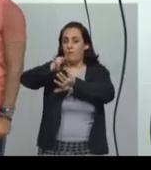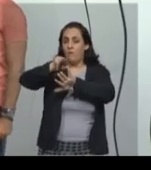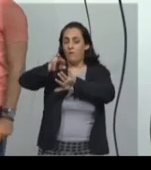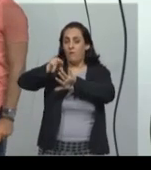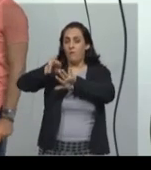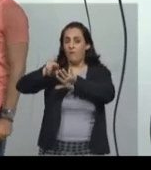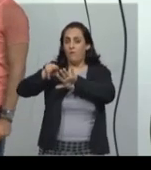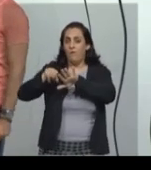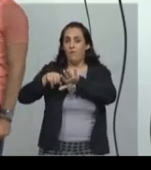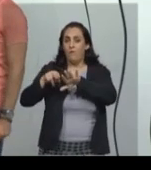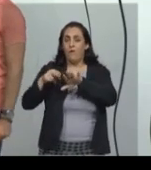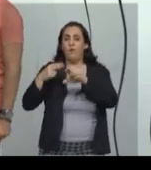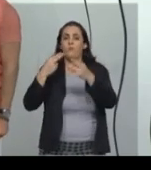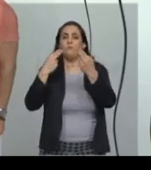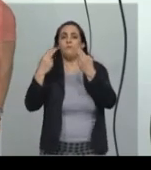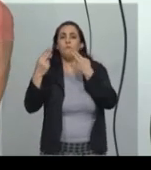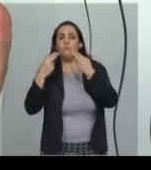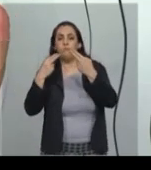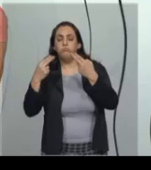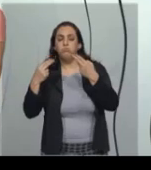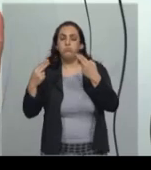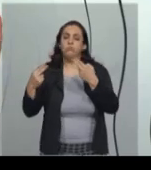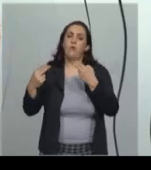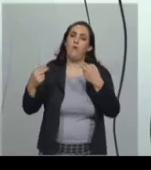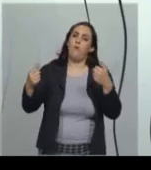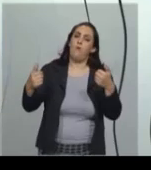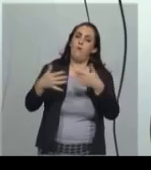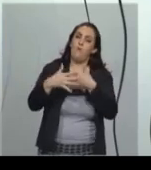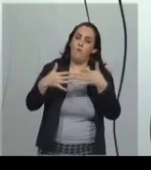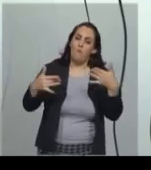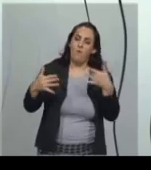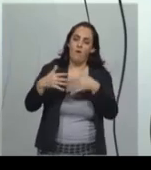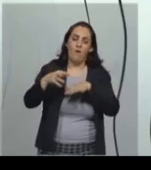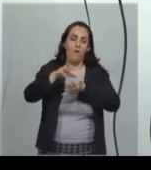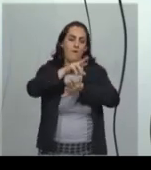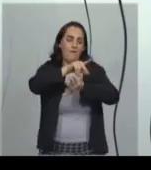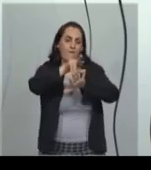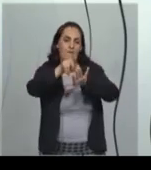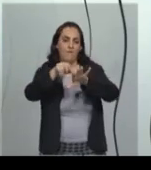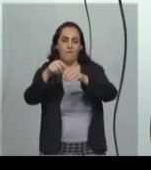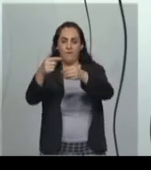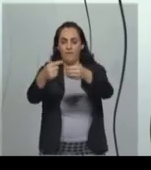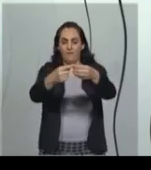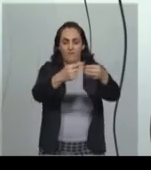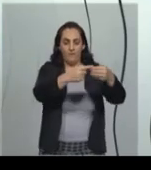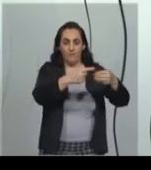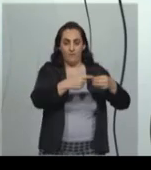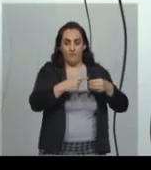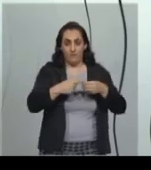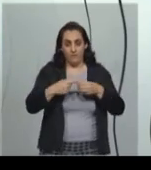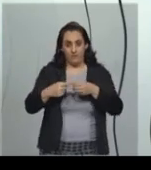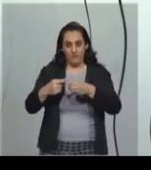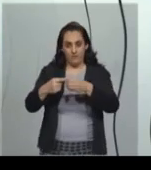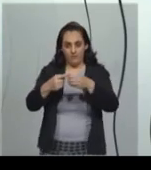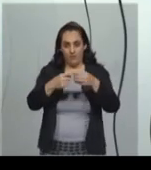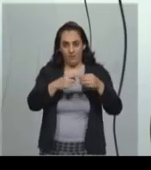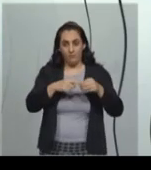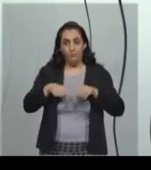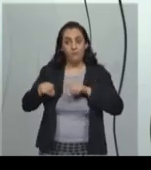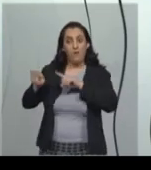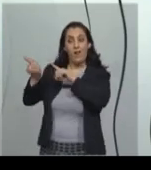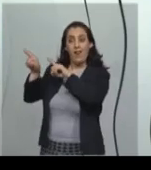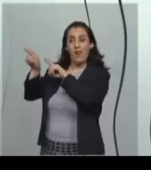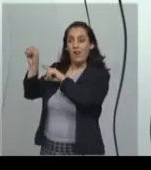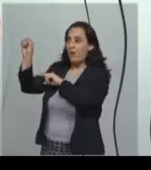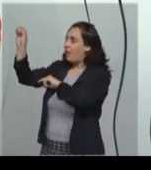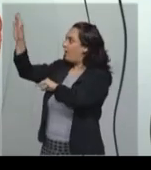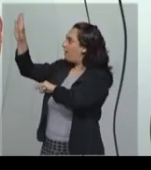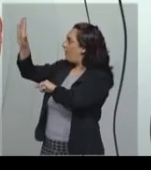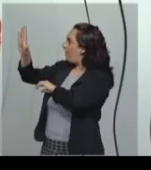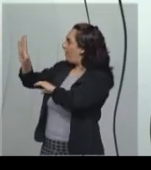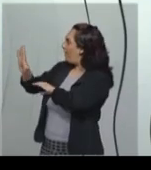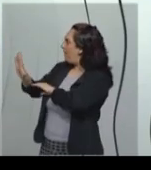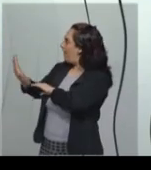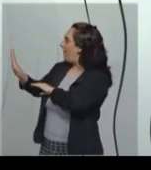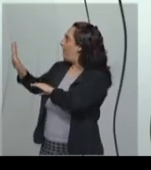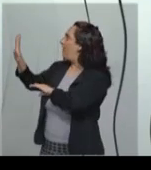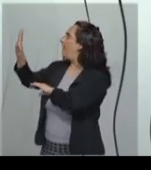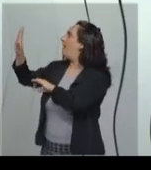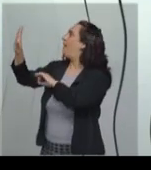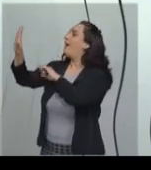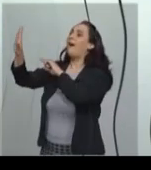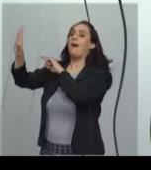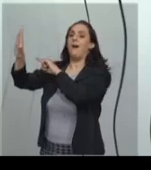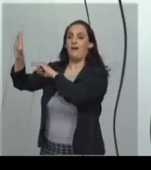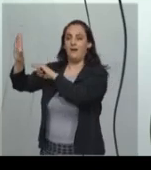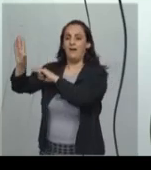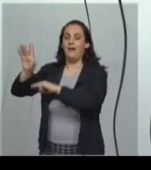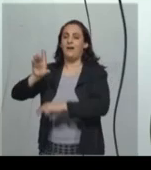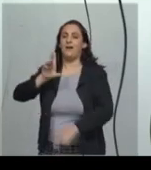zonas urbanas, por várias cidades. Então, aqui a gente tem uma foto da cidade, do distrito-sede, da cidade-sede, que é o que nós chamamos